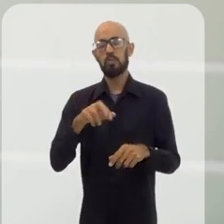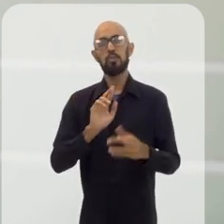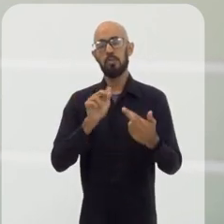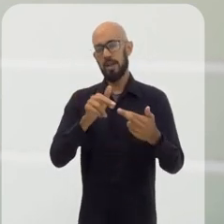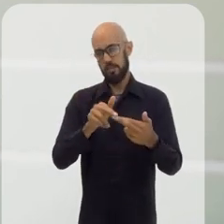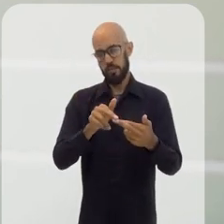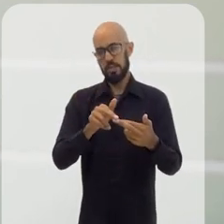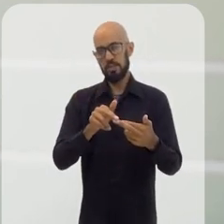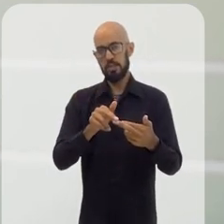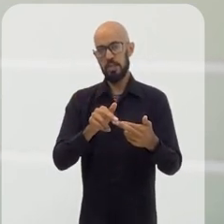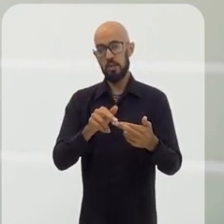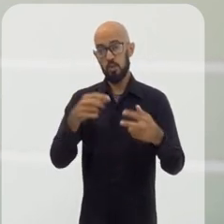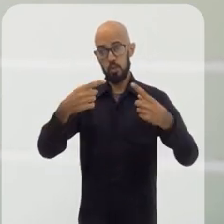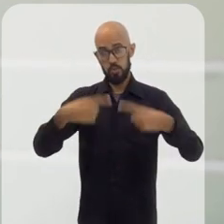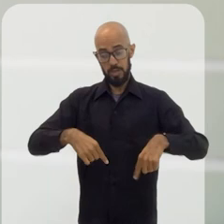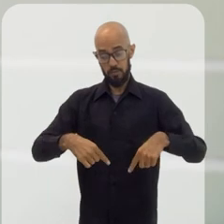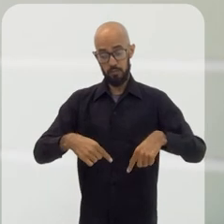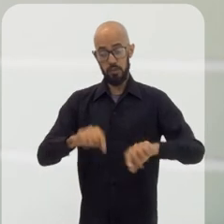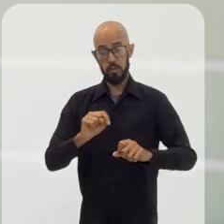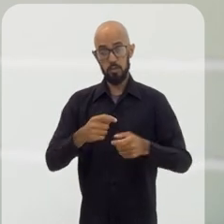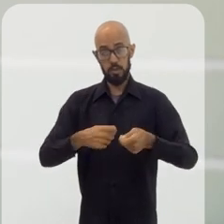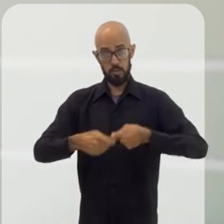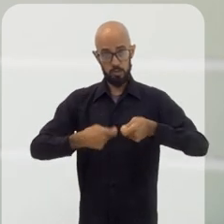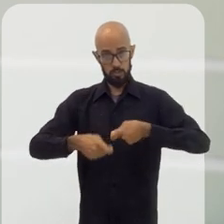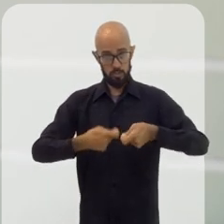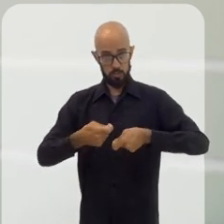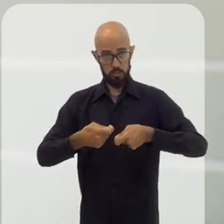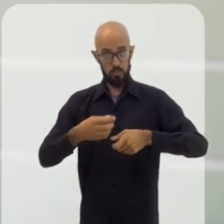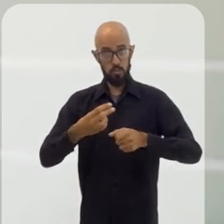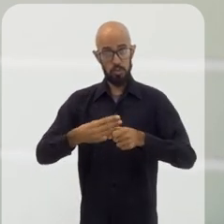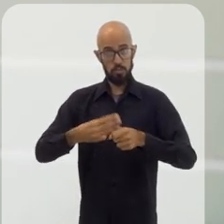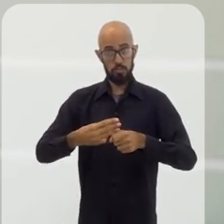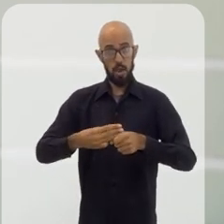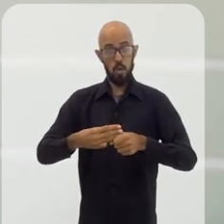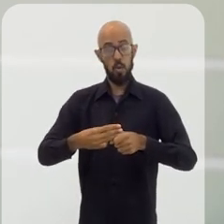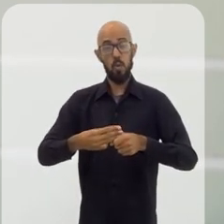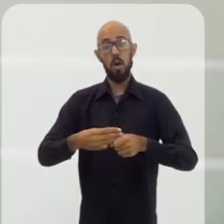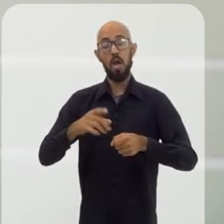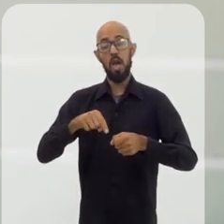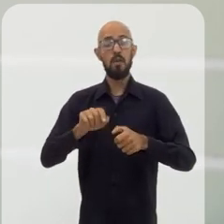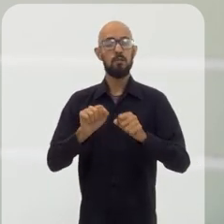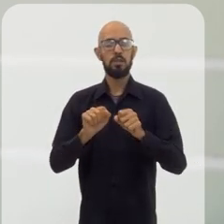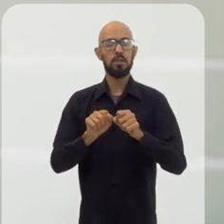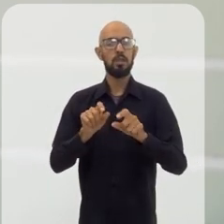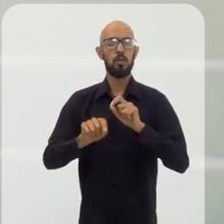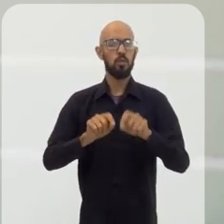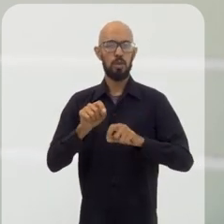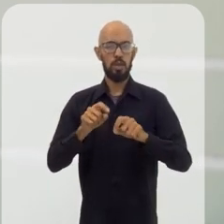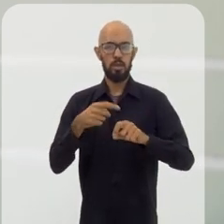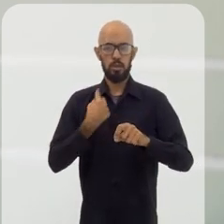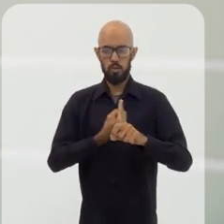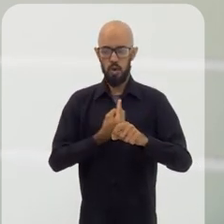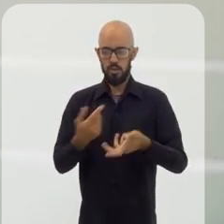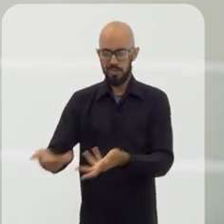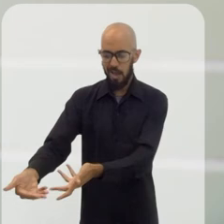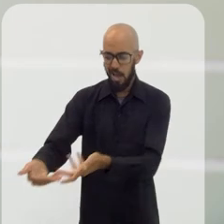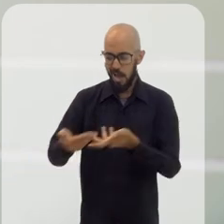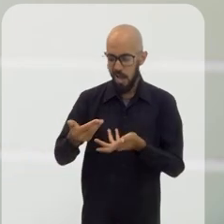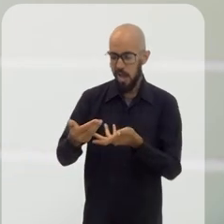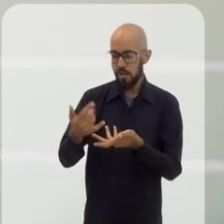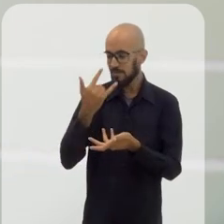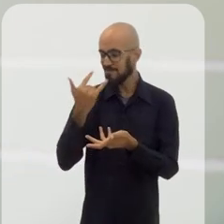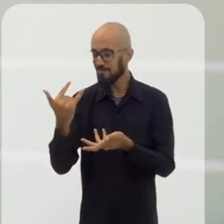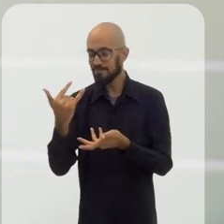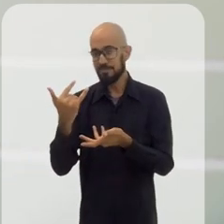sermos considerados referência. O grande desafio da gestão municipal é fazer com que possamos